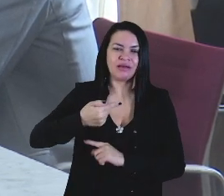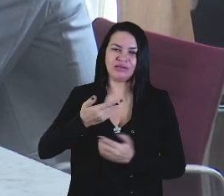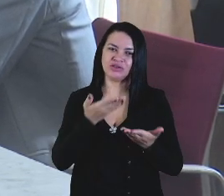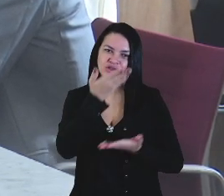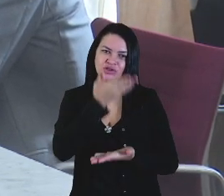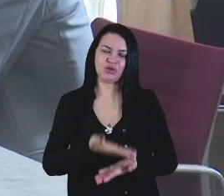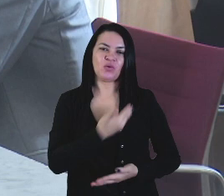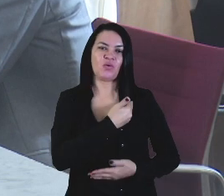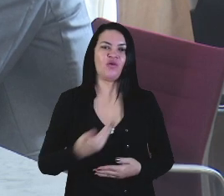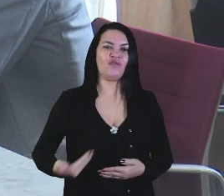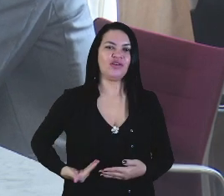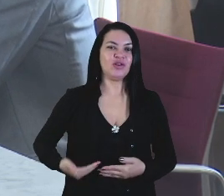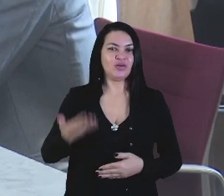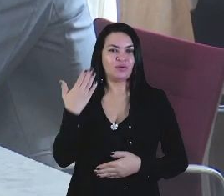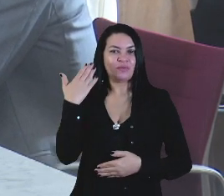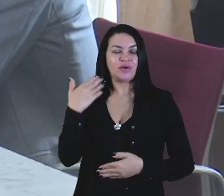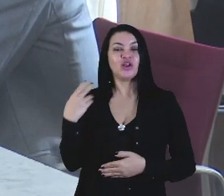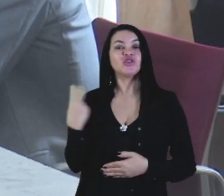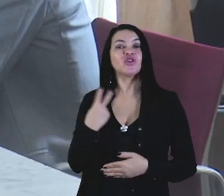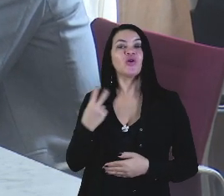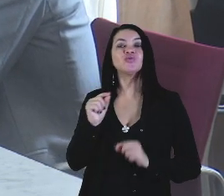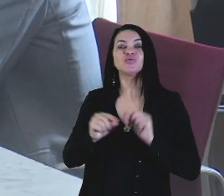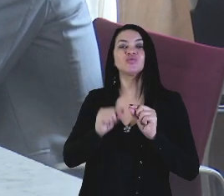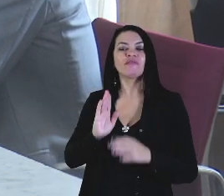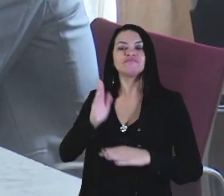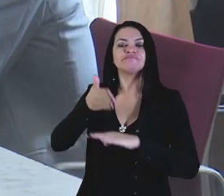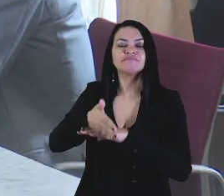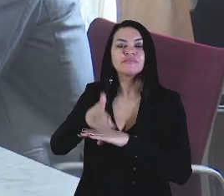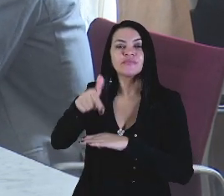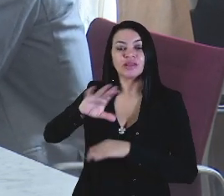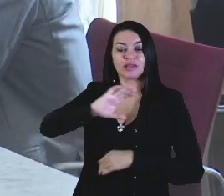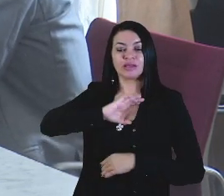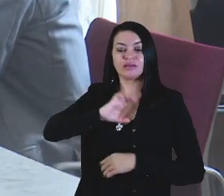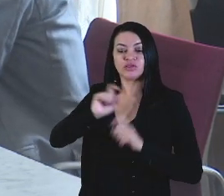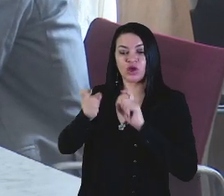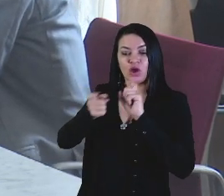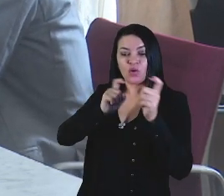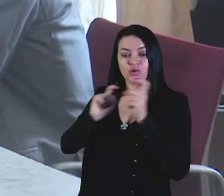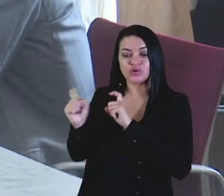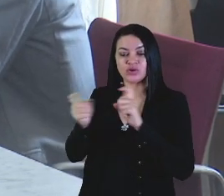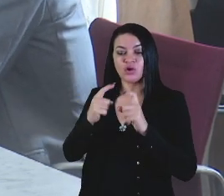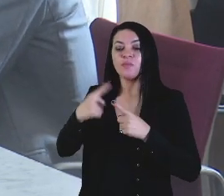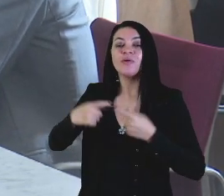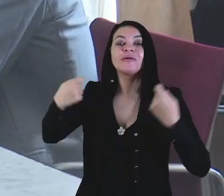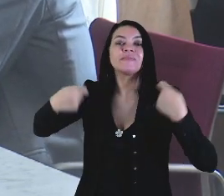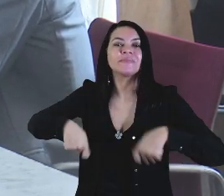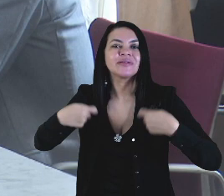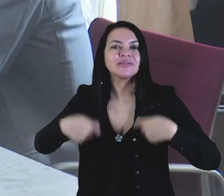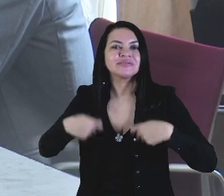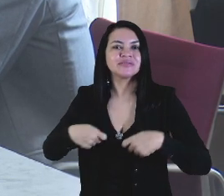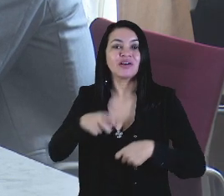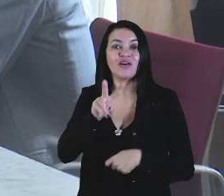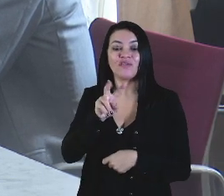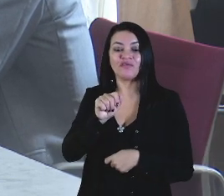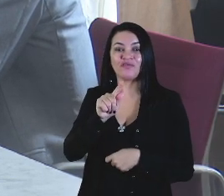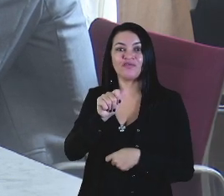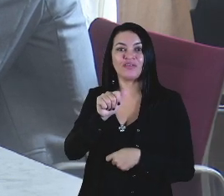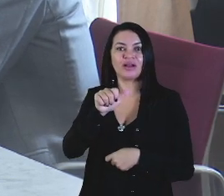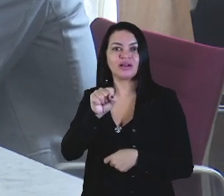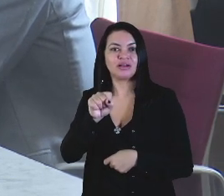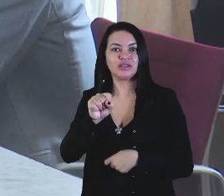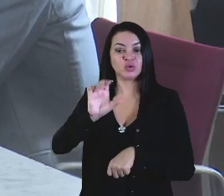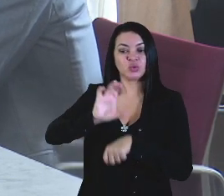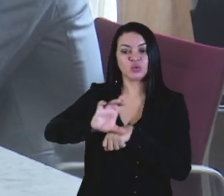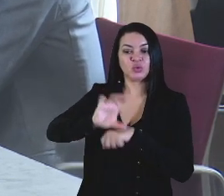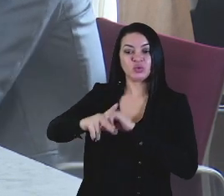governador, quando estivemos em Caxias, em reuniões, por conta da demanda da duplicação das vagas do nosso